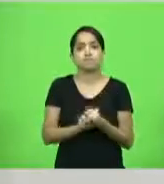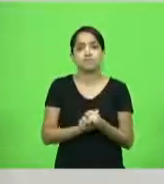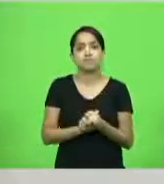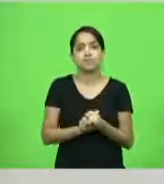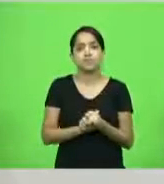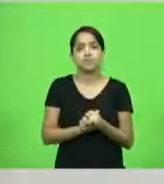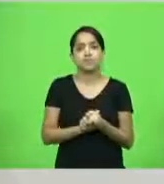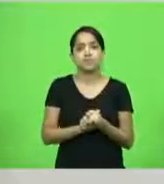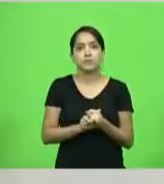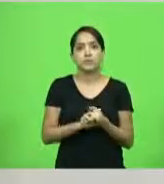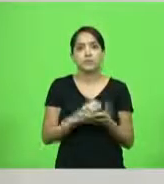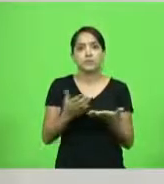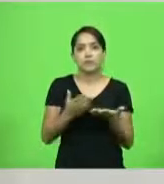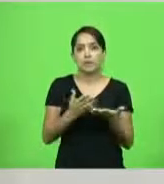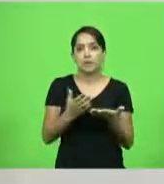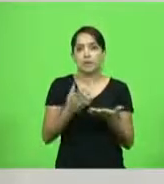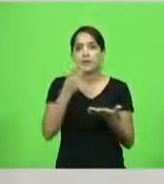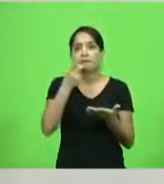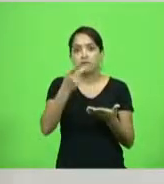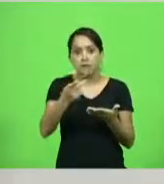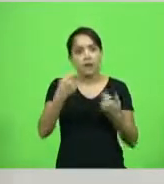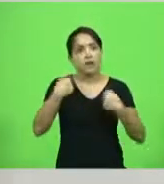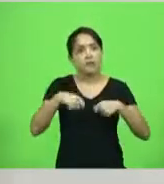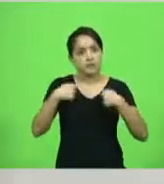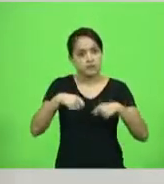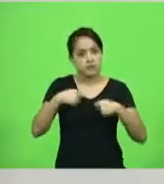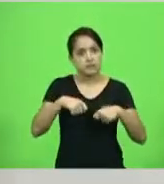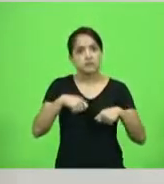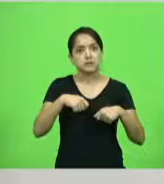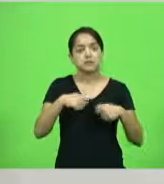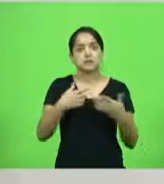Nós não podemos nos poupar de falar aquilo que é preciso ser dito.